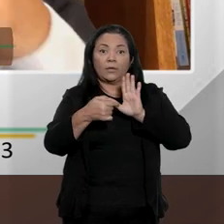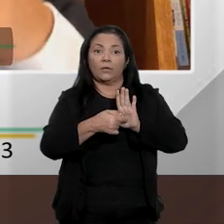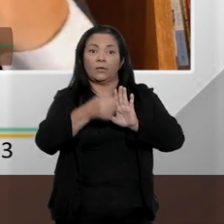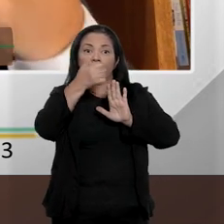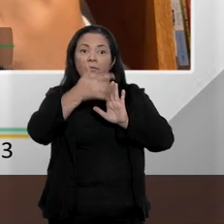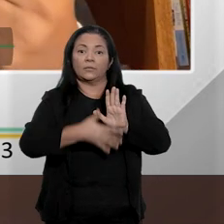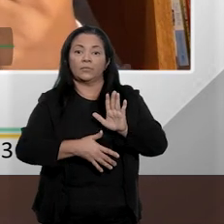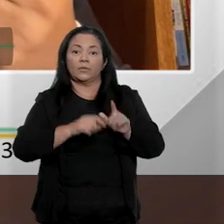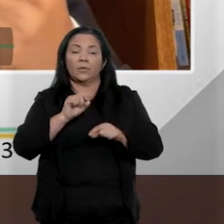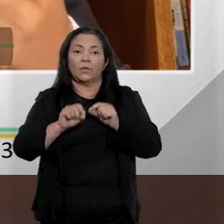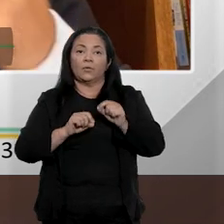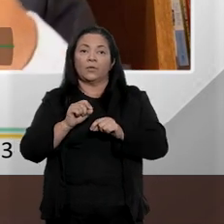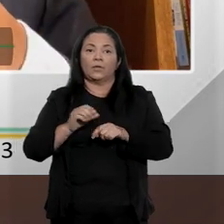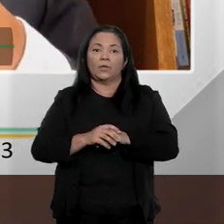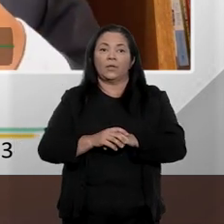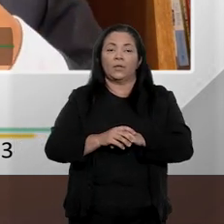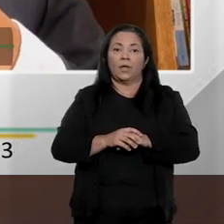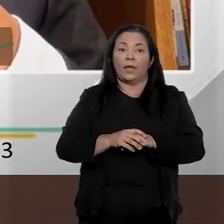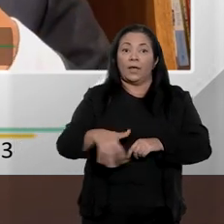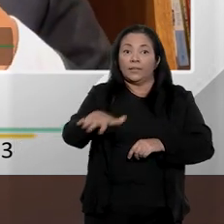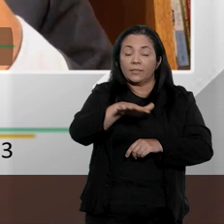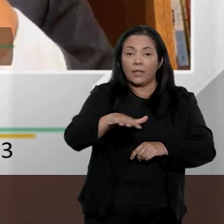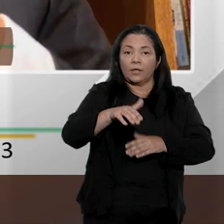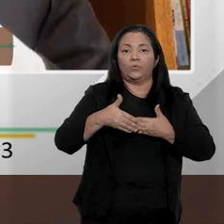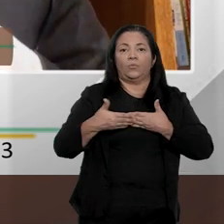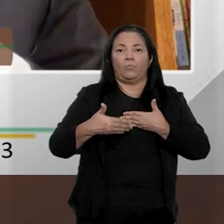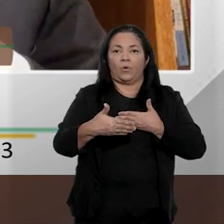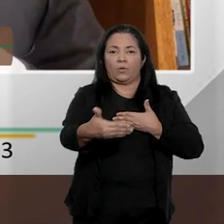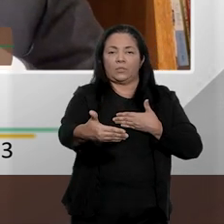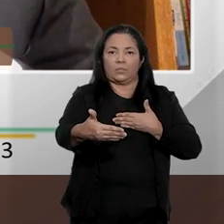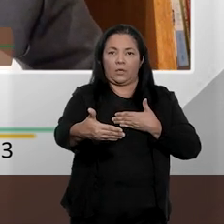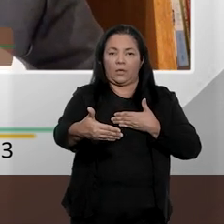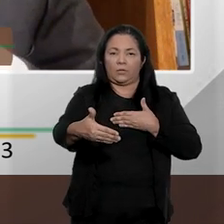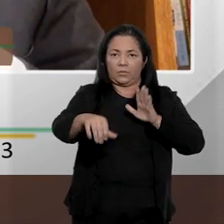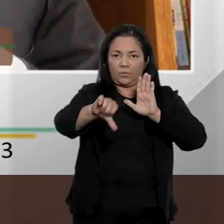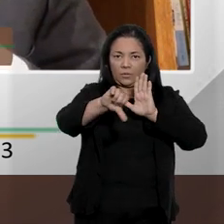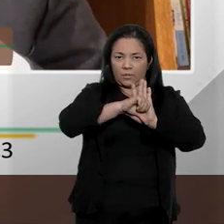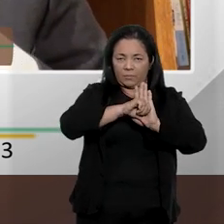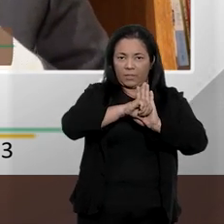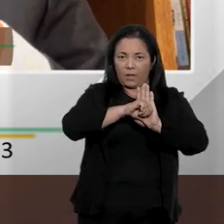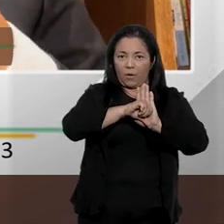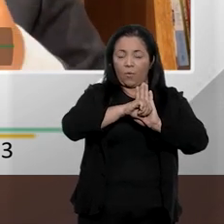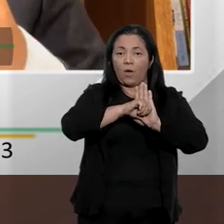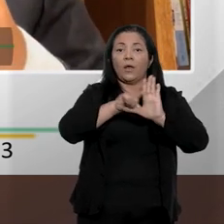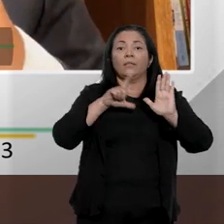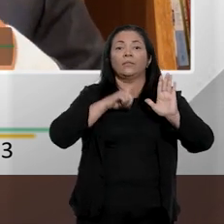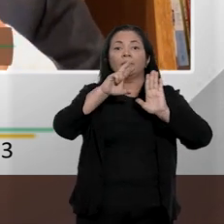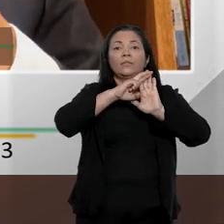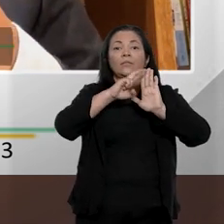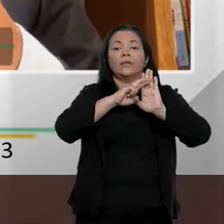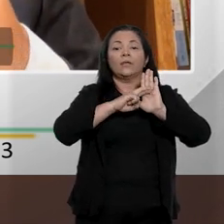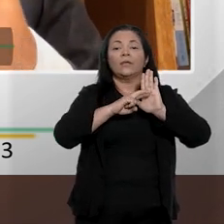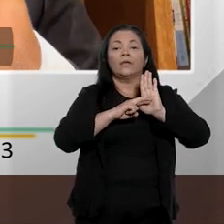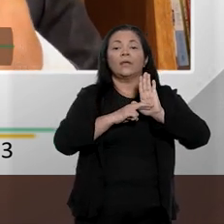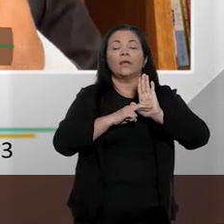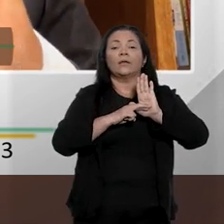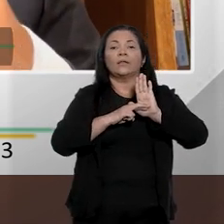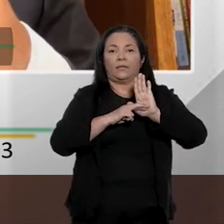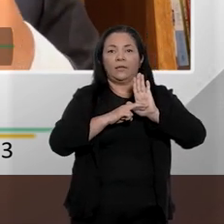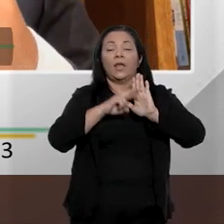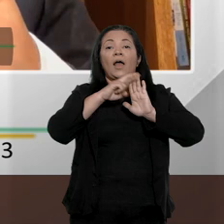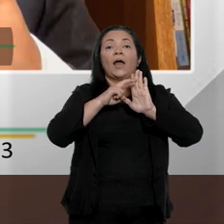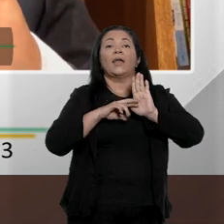isso foge à regra do processo criminal. A regra do processo criminal é que a gente tenha vítimas que não estejam